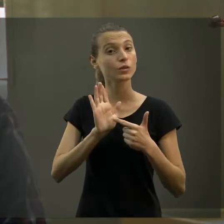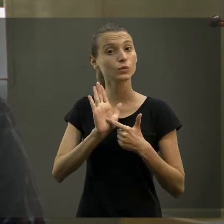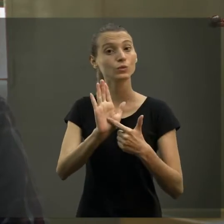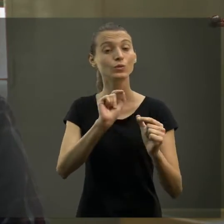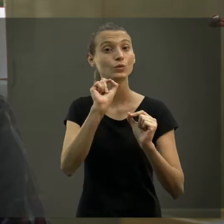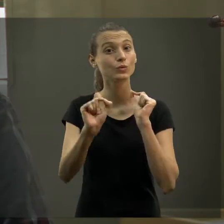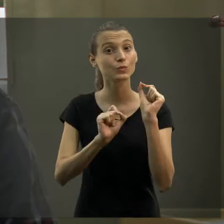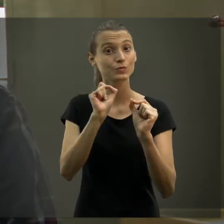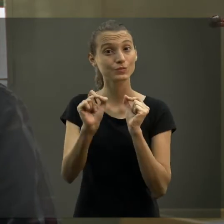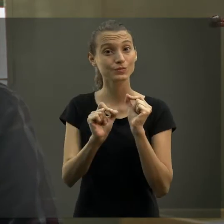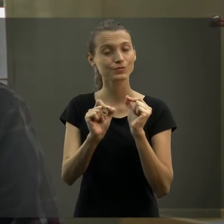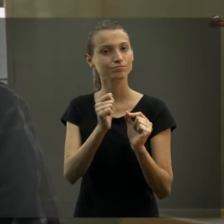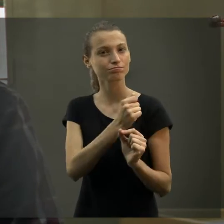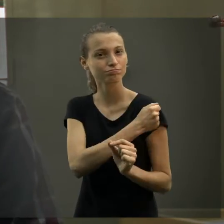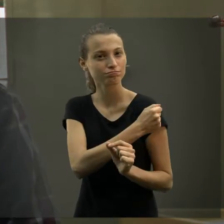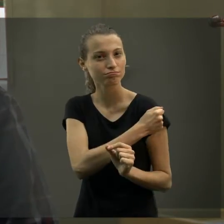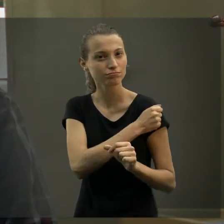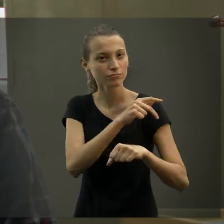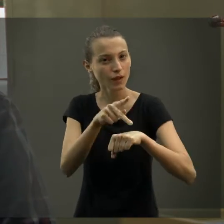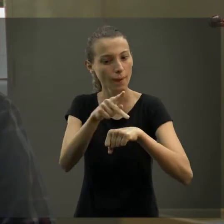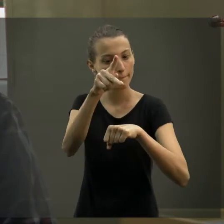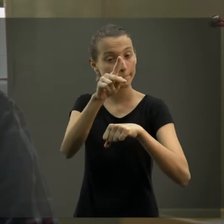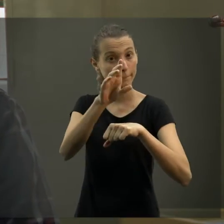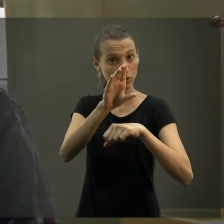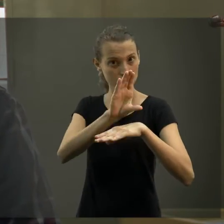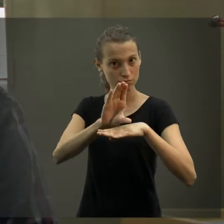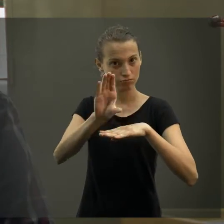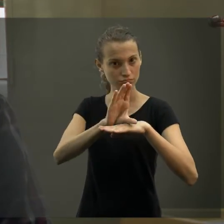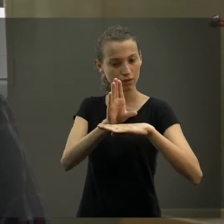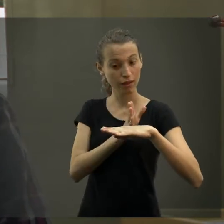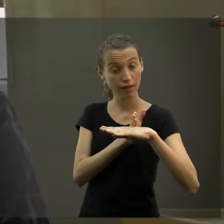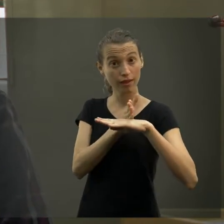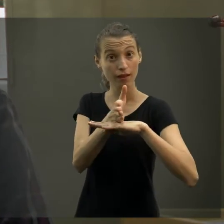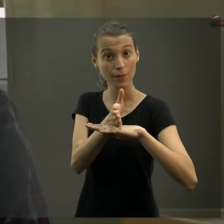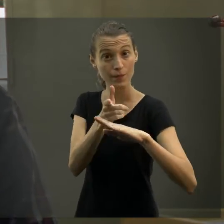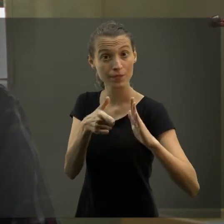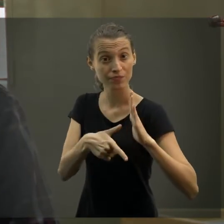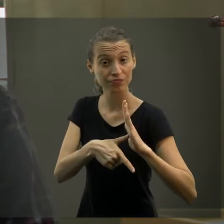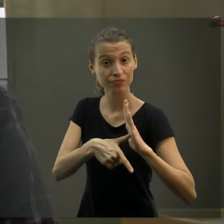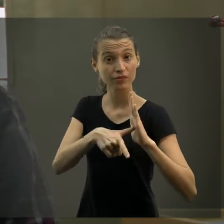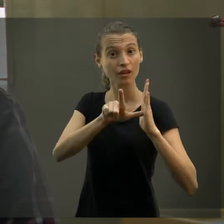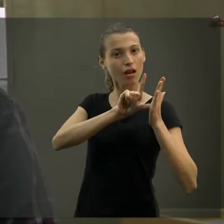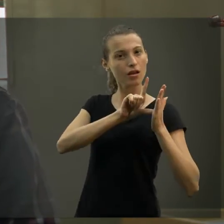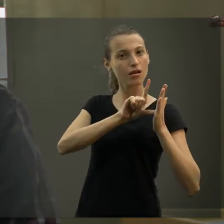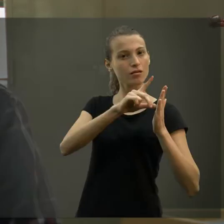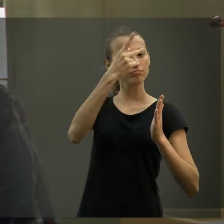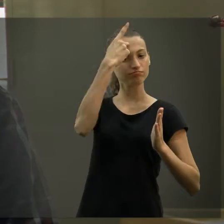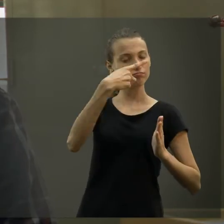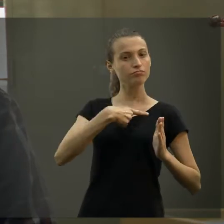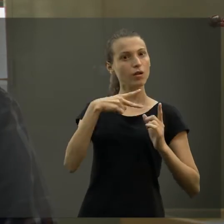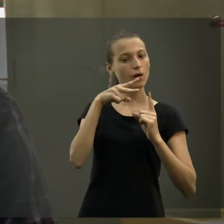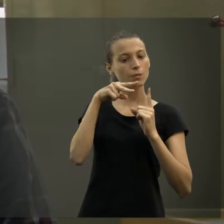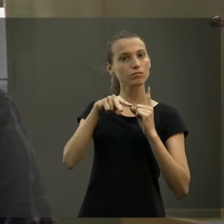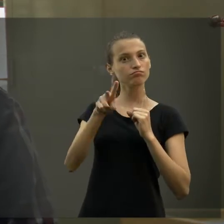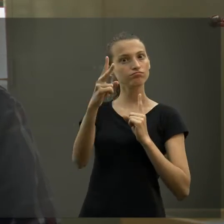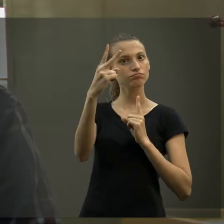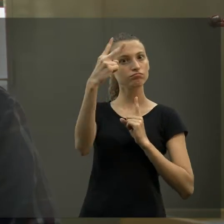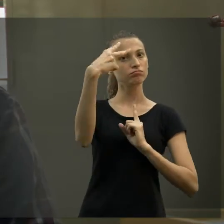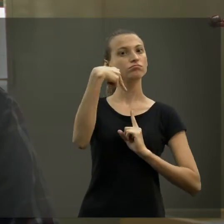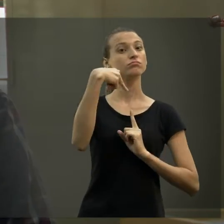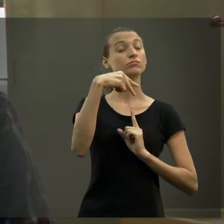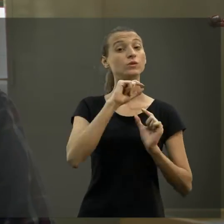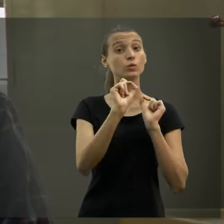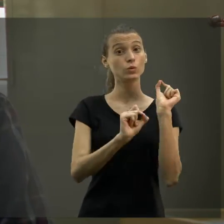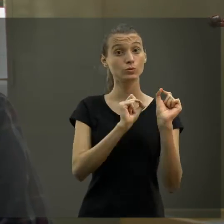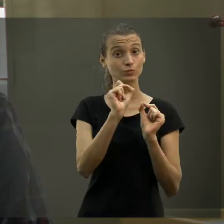reconheciam aquilo que eles achavam que não teriam. Muitos deles entraram no curso com o imaginário de que não